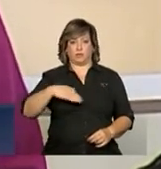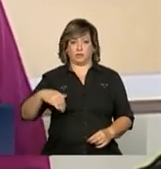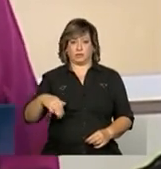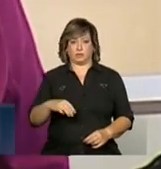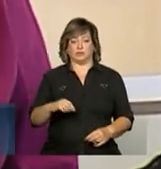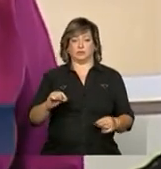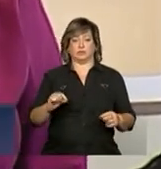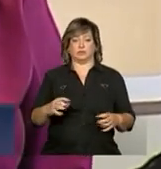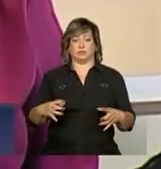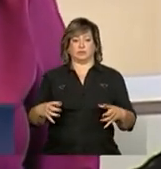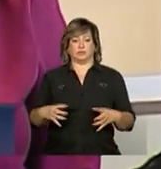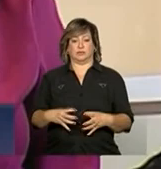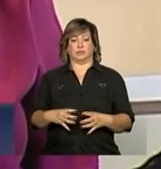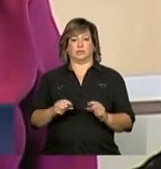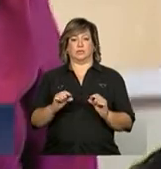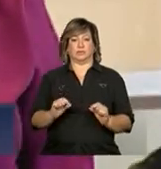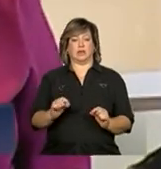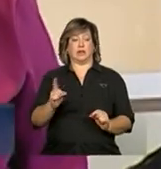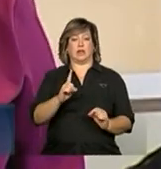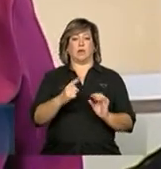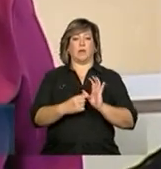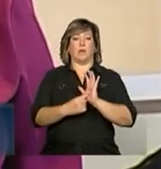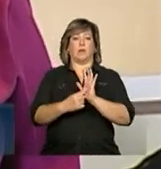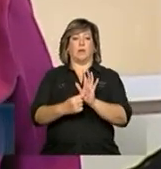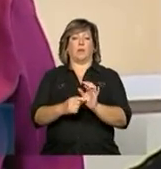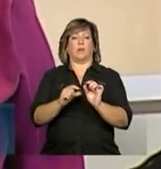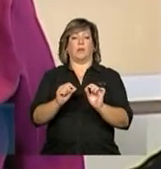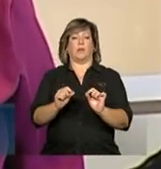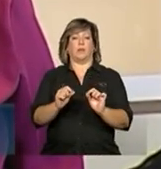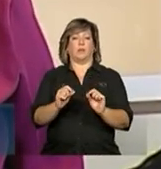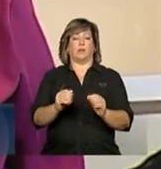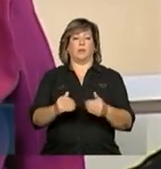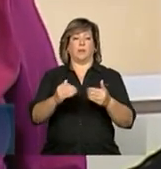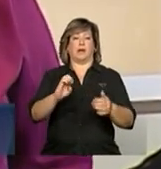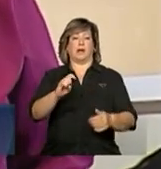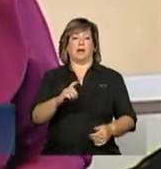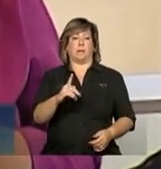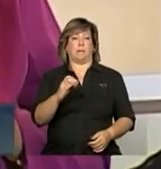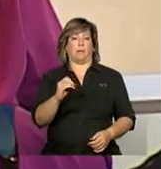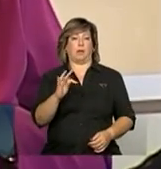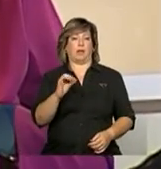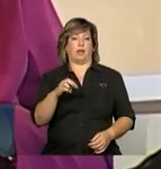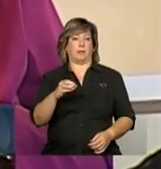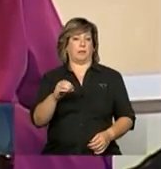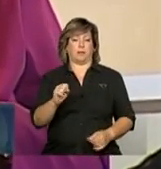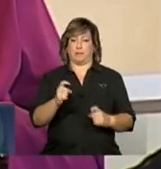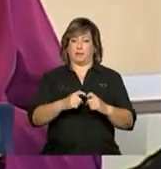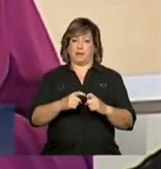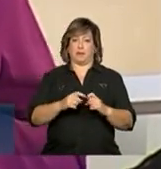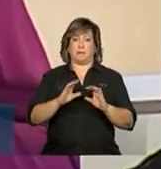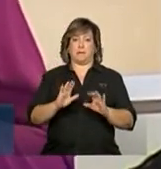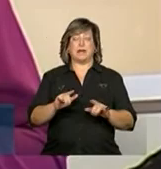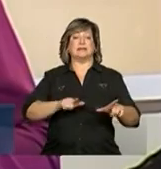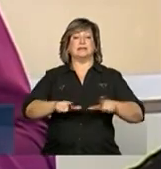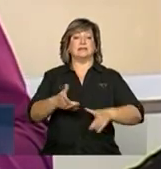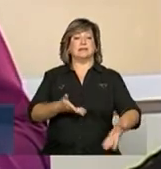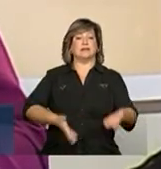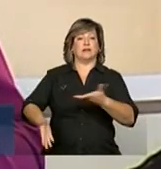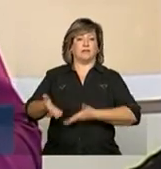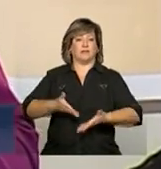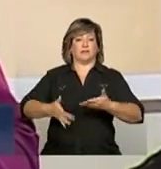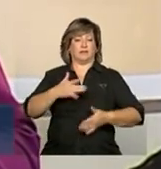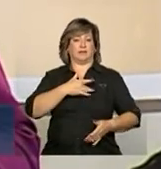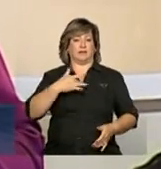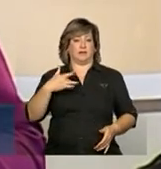nós exportamos os serviços de saúde. Cuba, como todos conhecem,